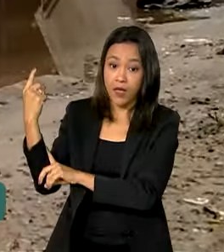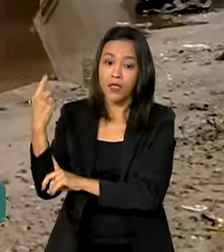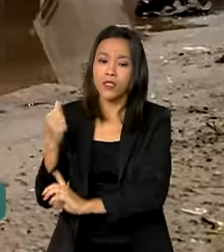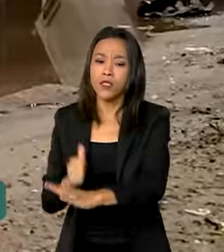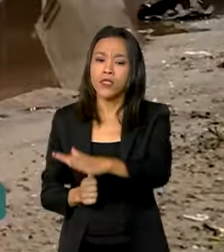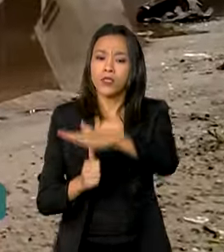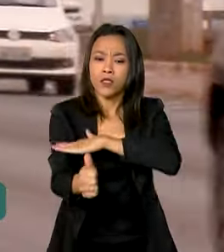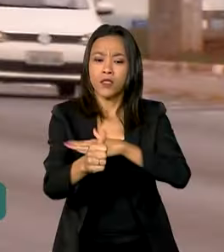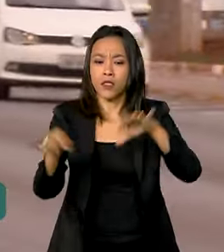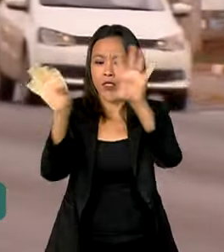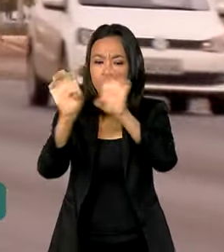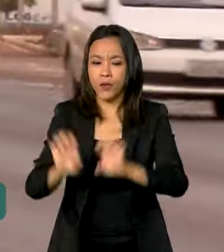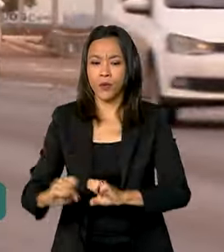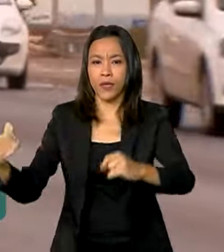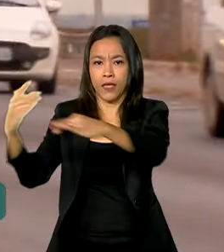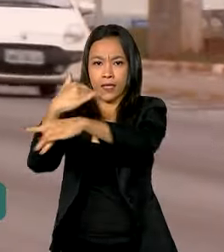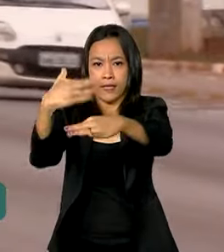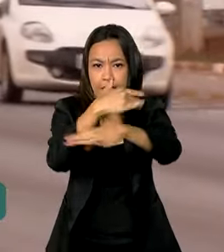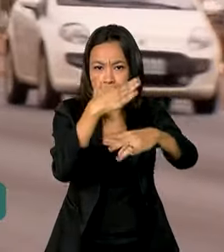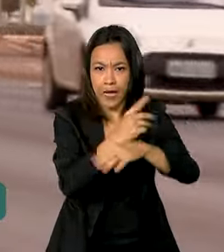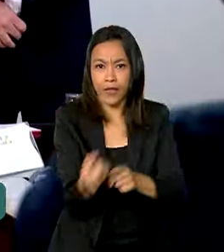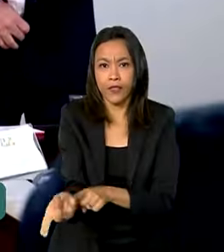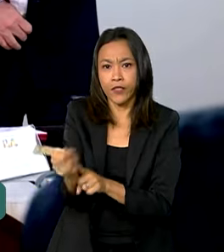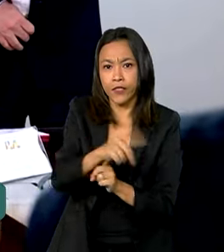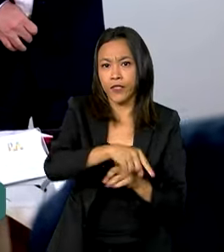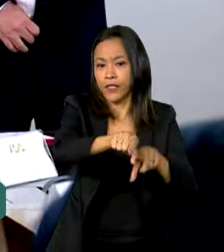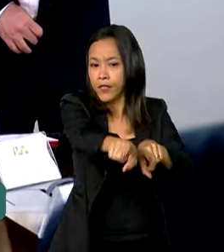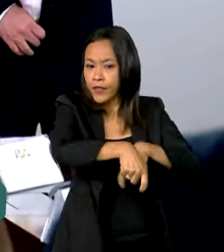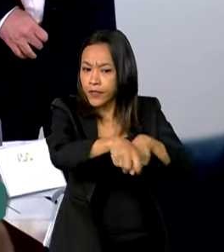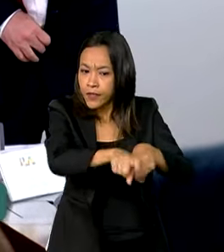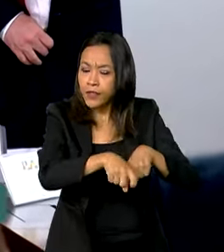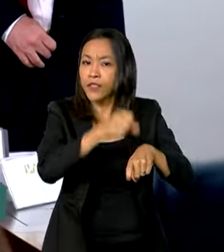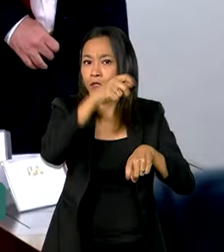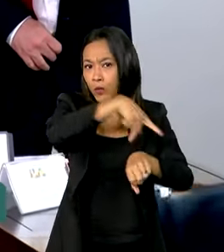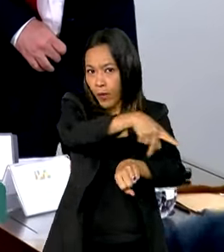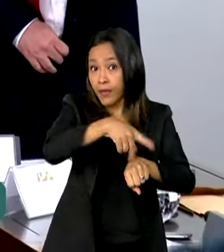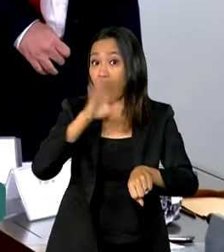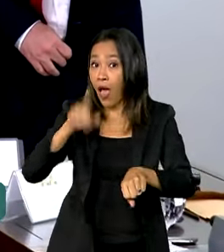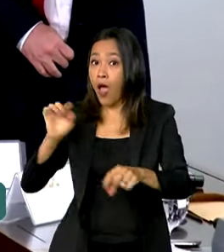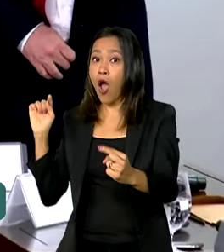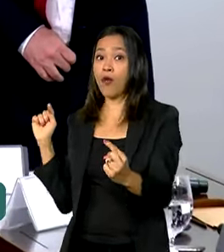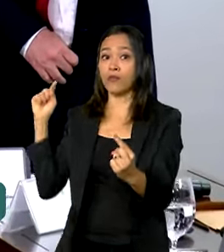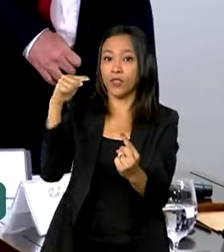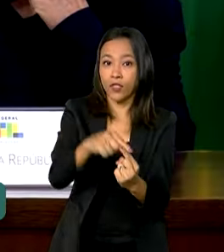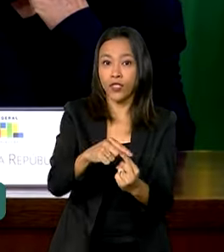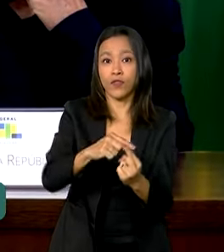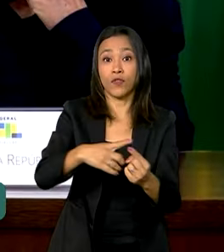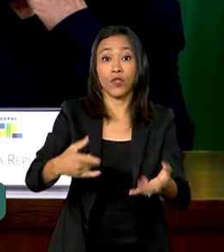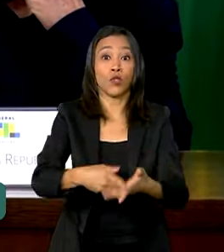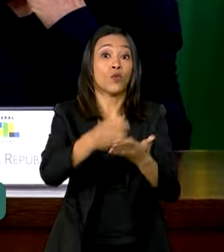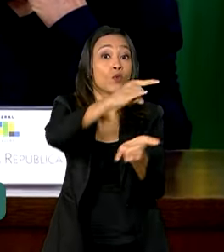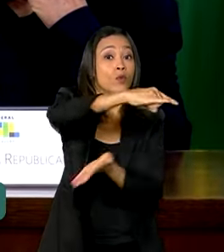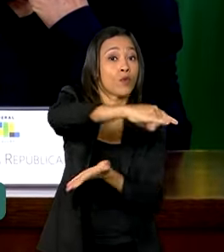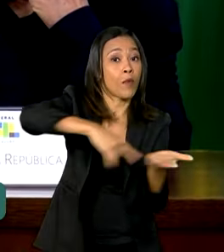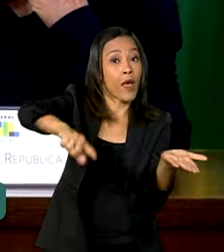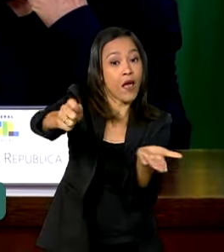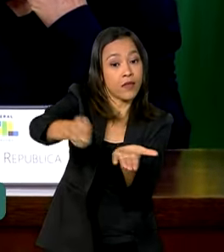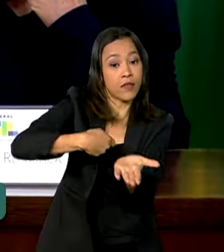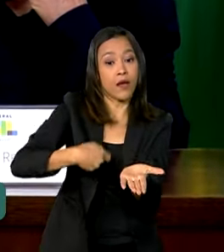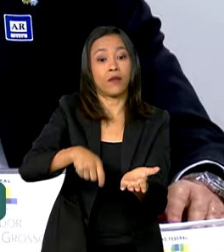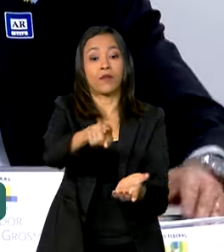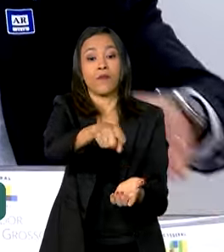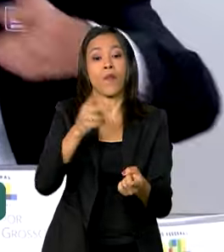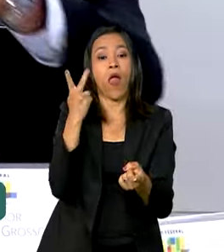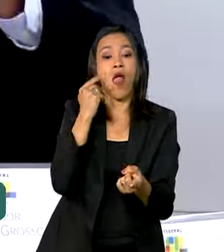infraestrutura urbana e no escoamento agrícola do país. Essas são as metas dos convênios assinados entre os governadores do